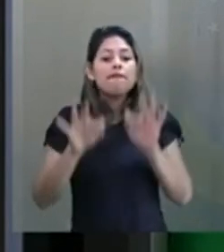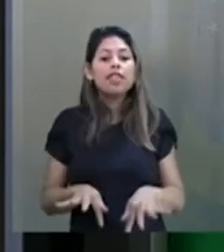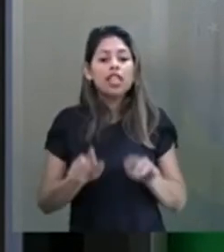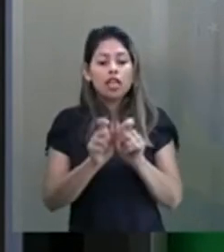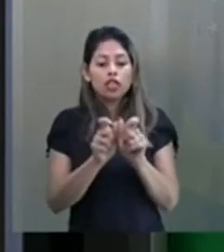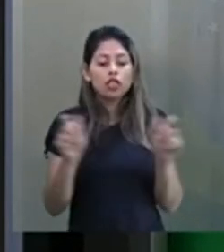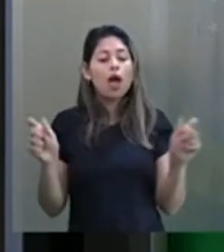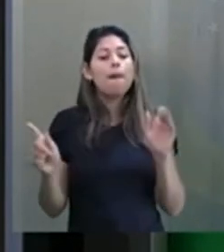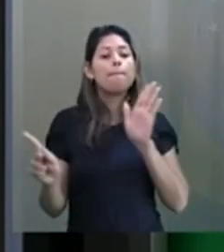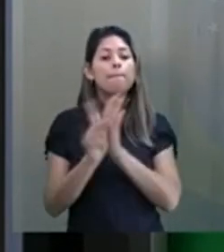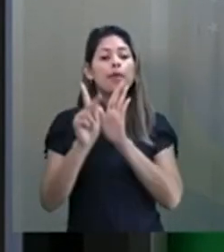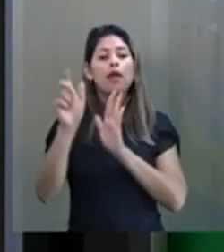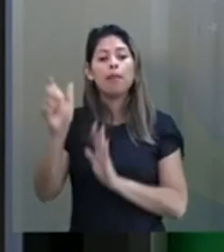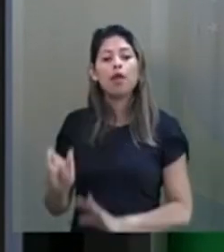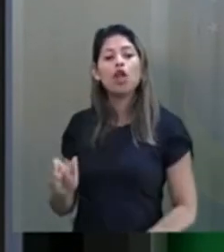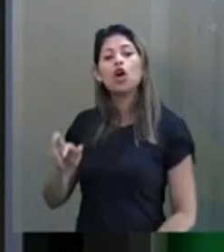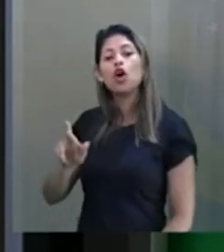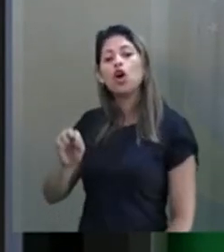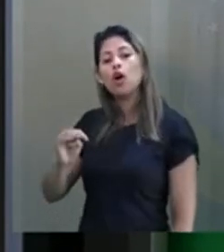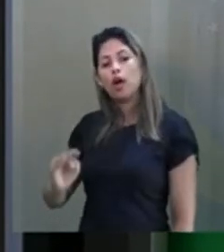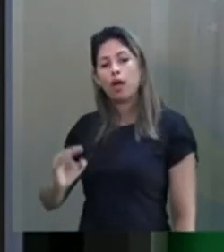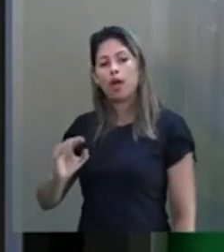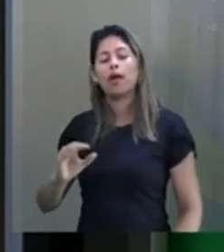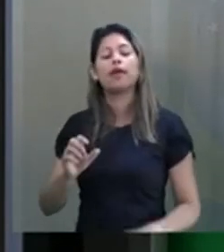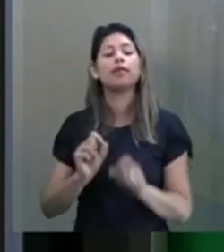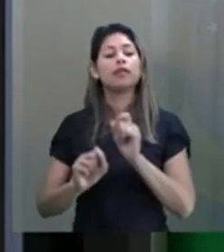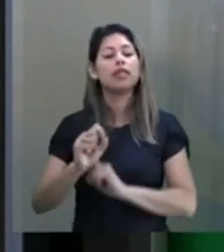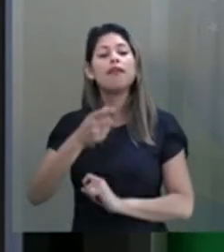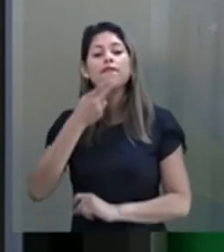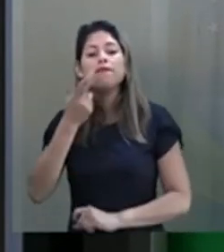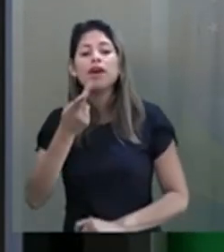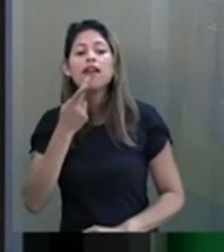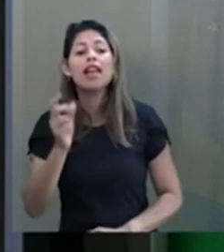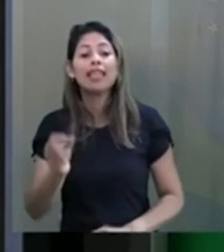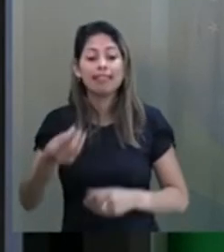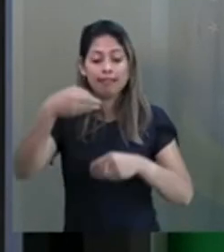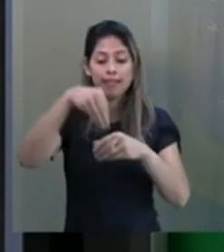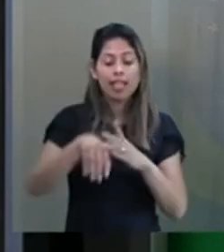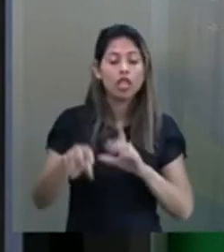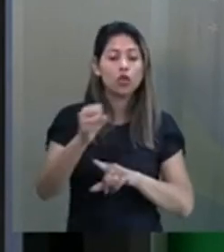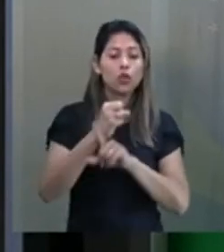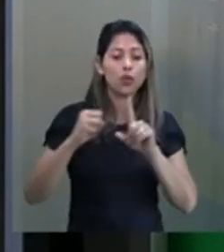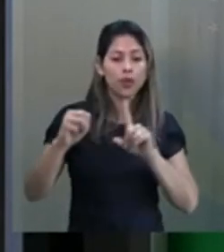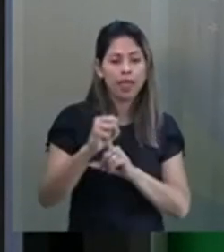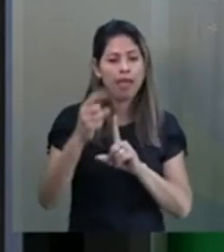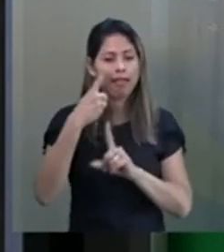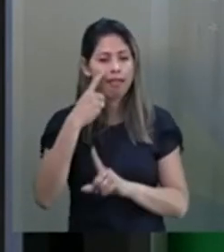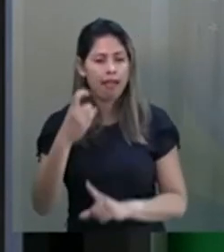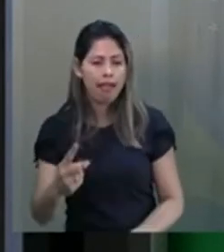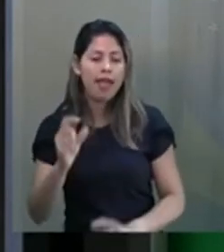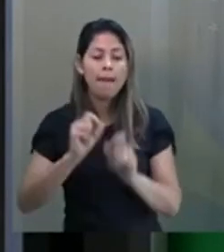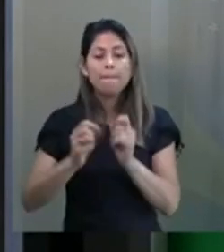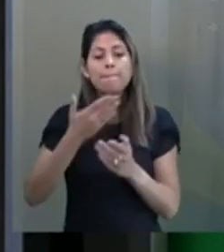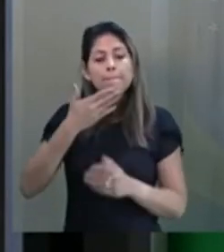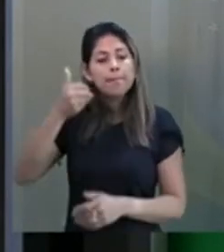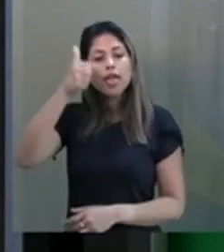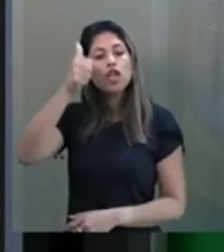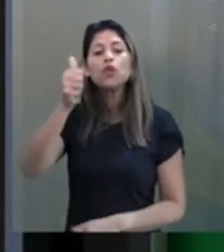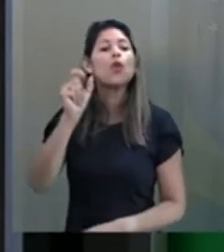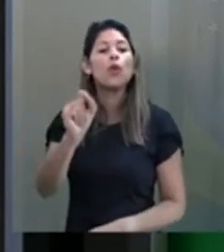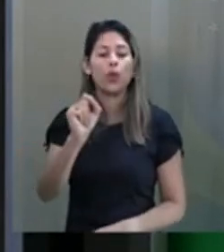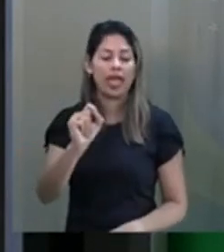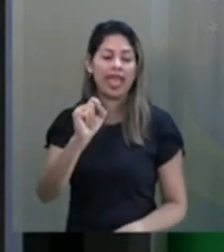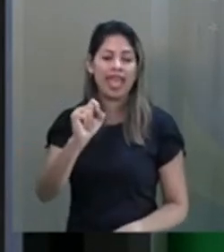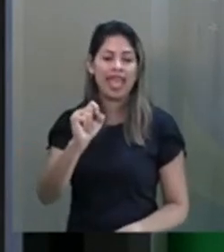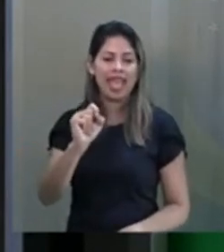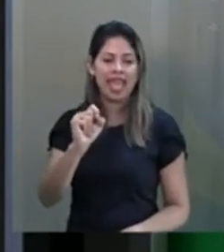do próprio Roberto Campos, em que ele dizia que no socialismo as intenções são melhores do que os resultados.